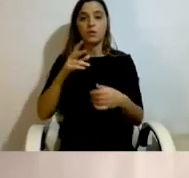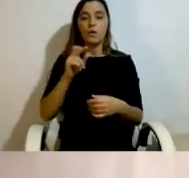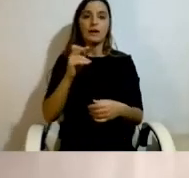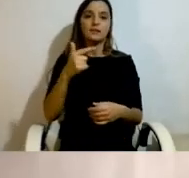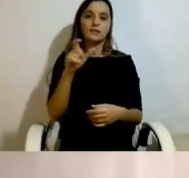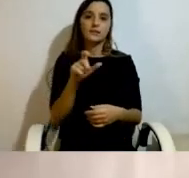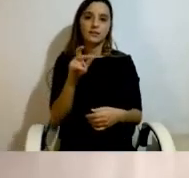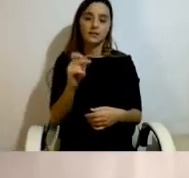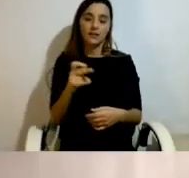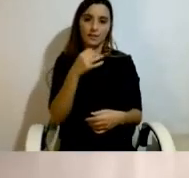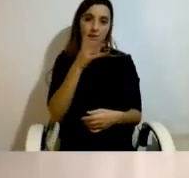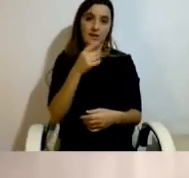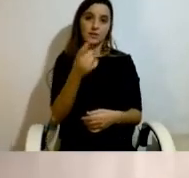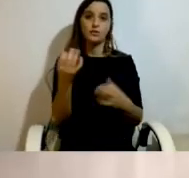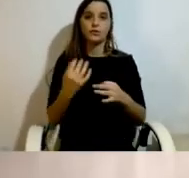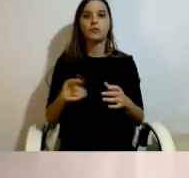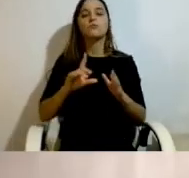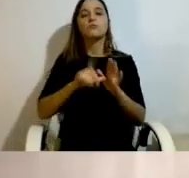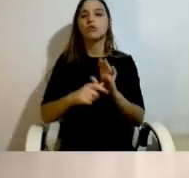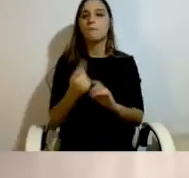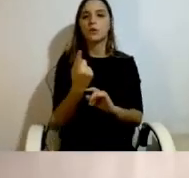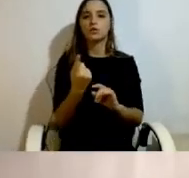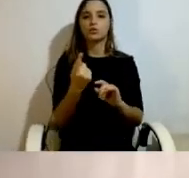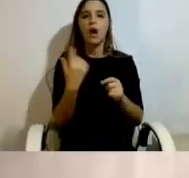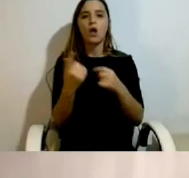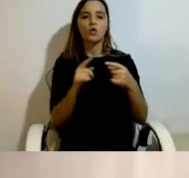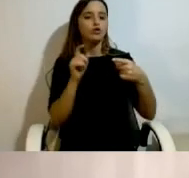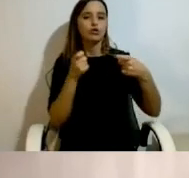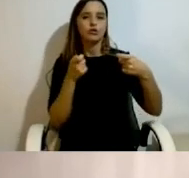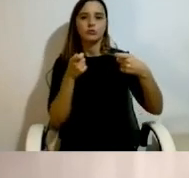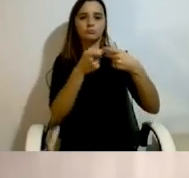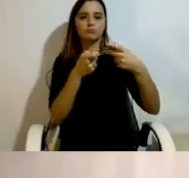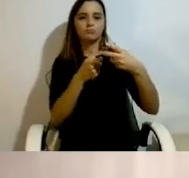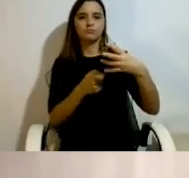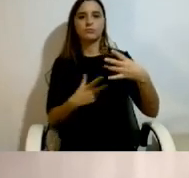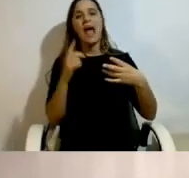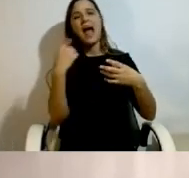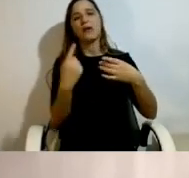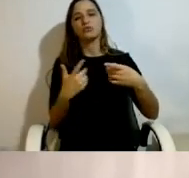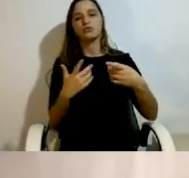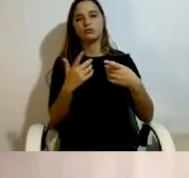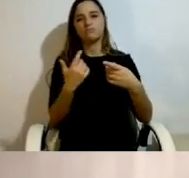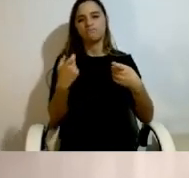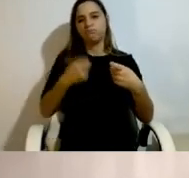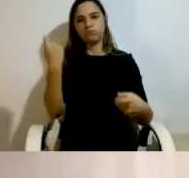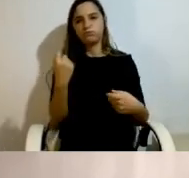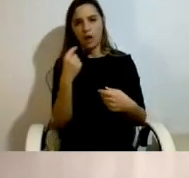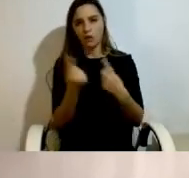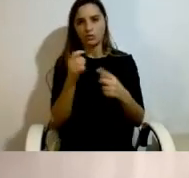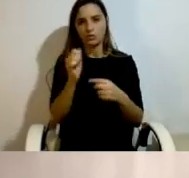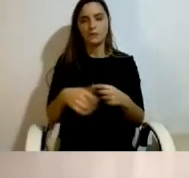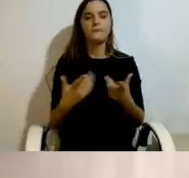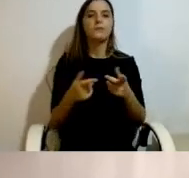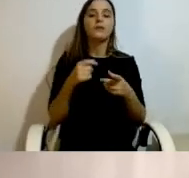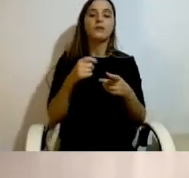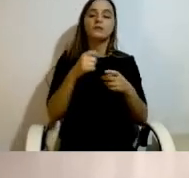o projeto piloto não respondeu a alguns deles, a alguns destes princípios. Estes princípios são basicamente a